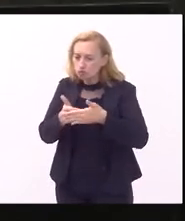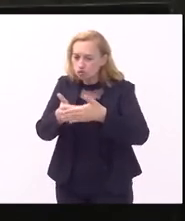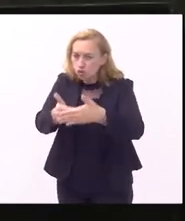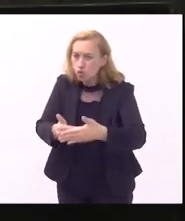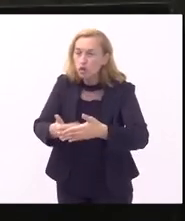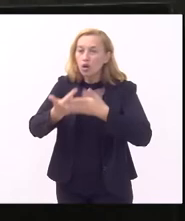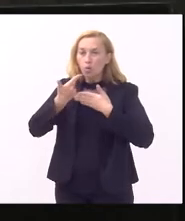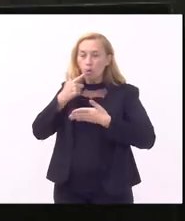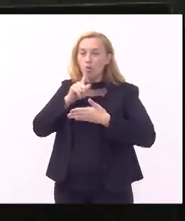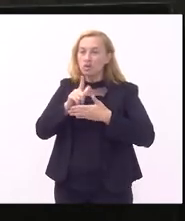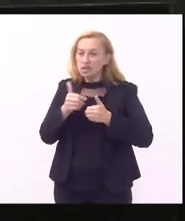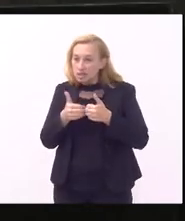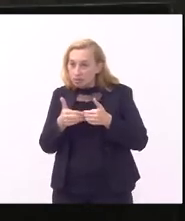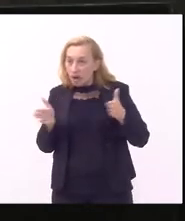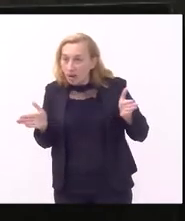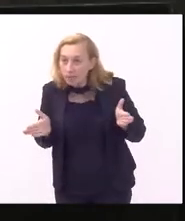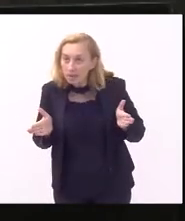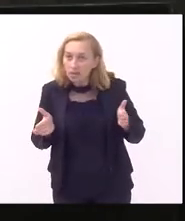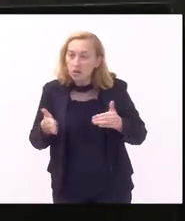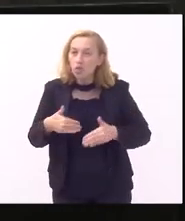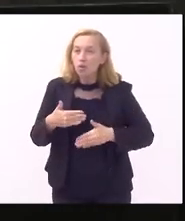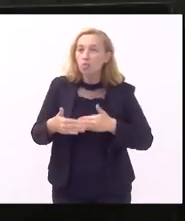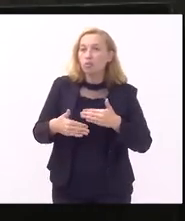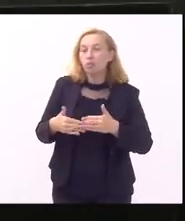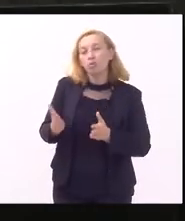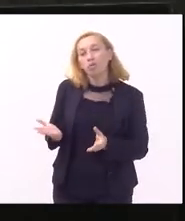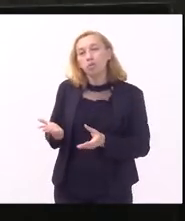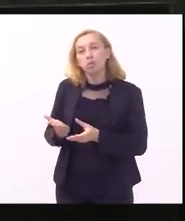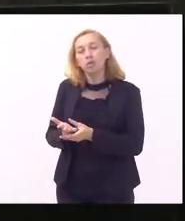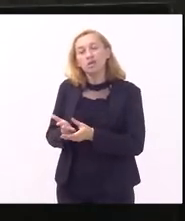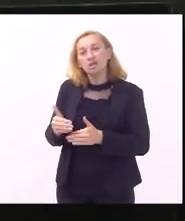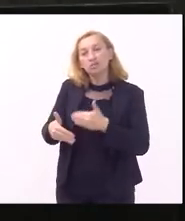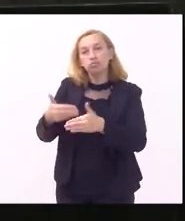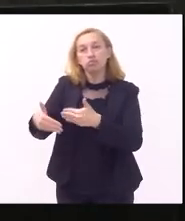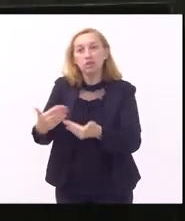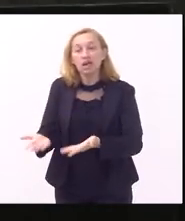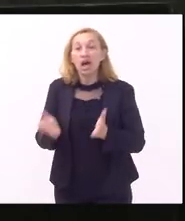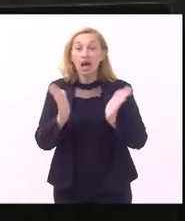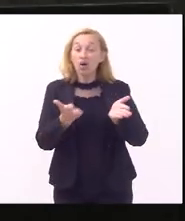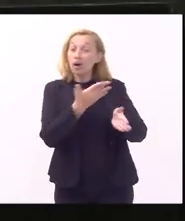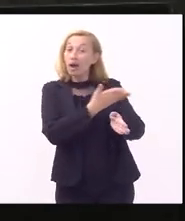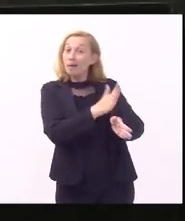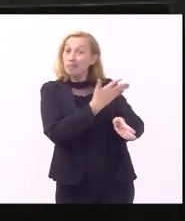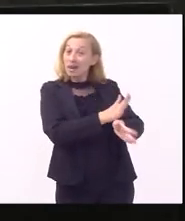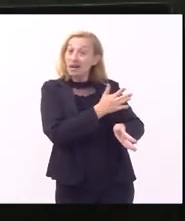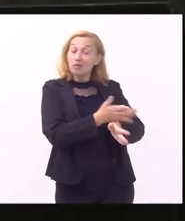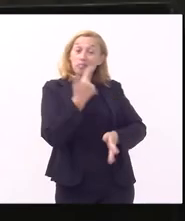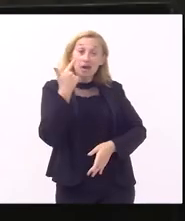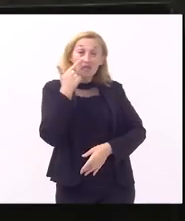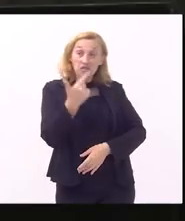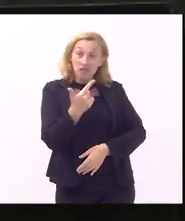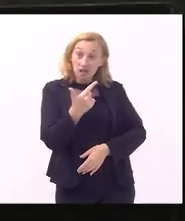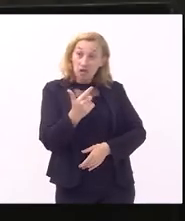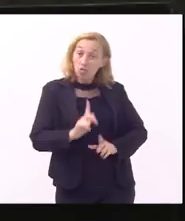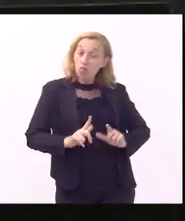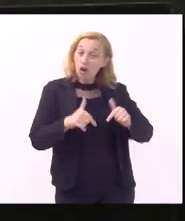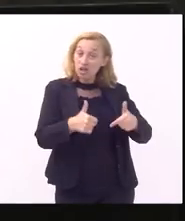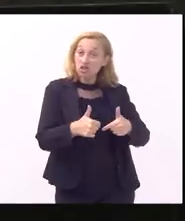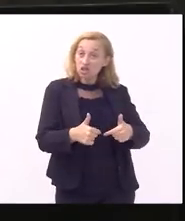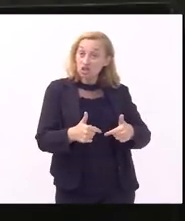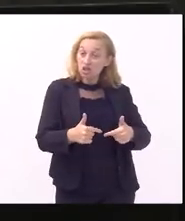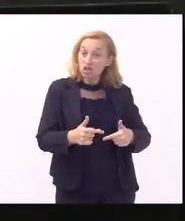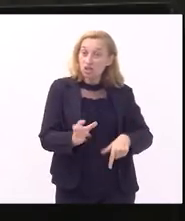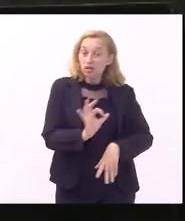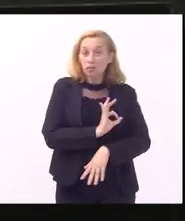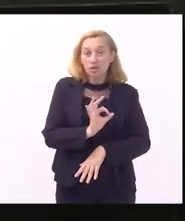conseguimos destravar o processo deu andamento e agora nós temos que ir para a prática que é para fazer esses nossos honrados